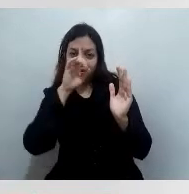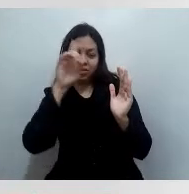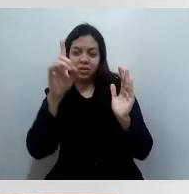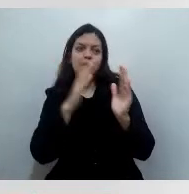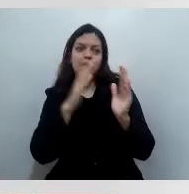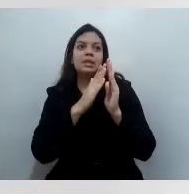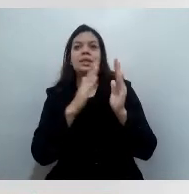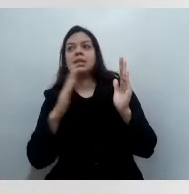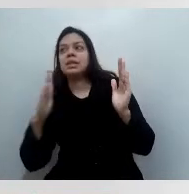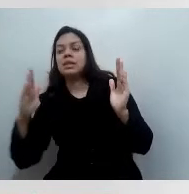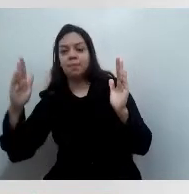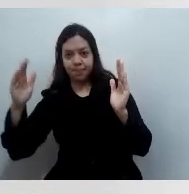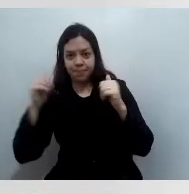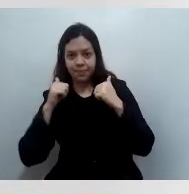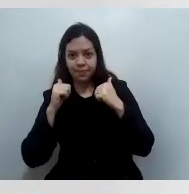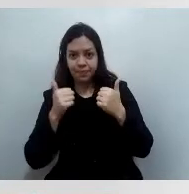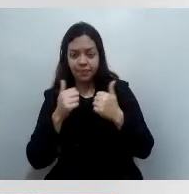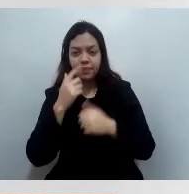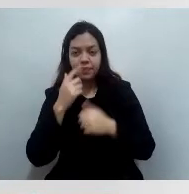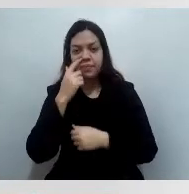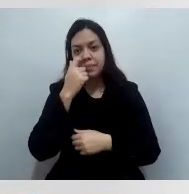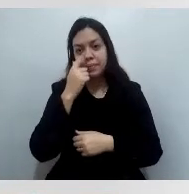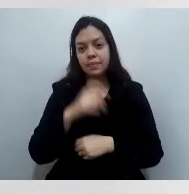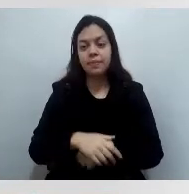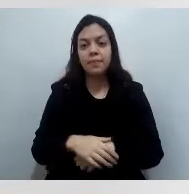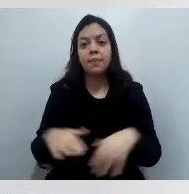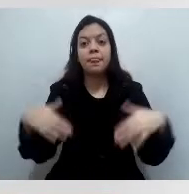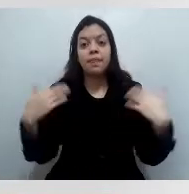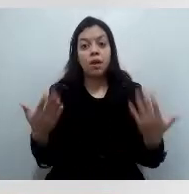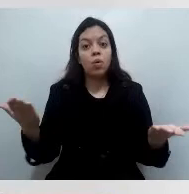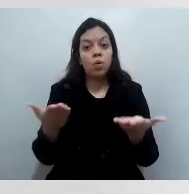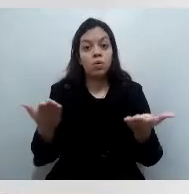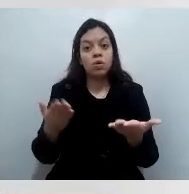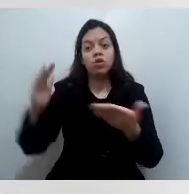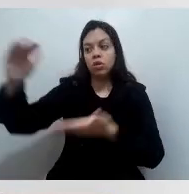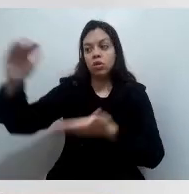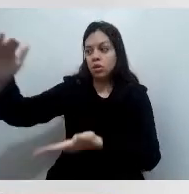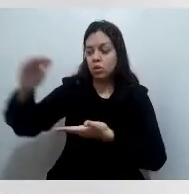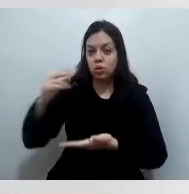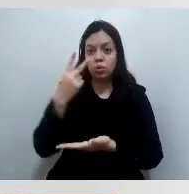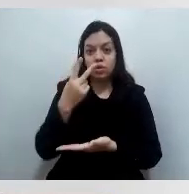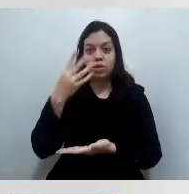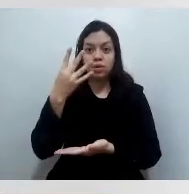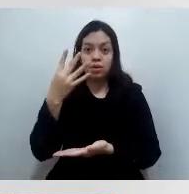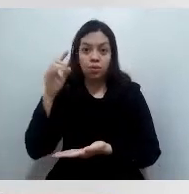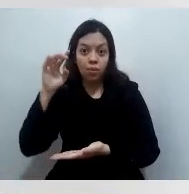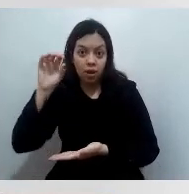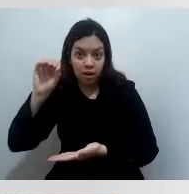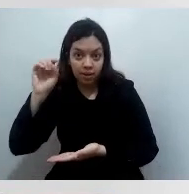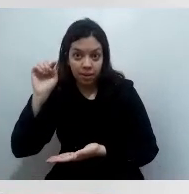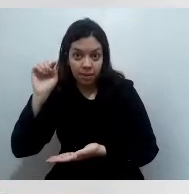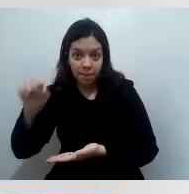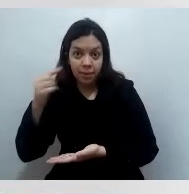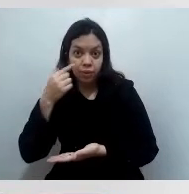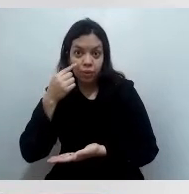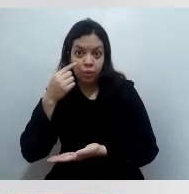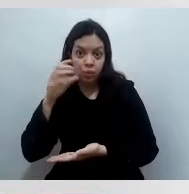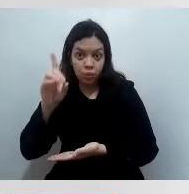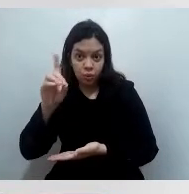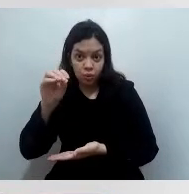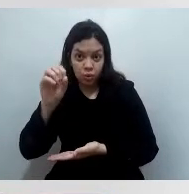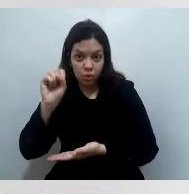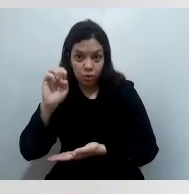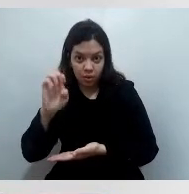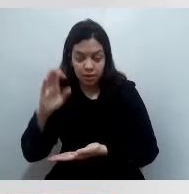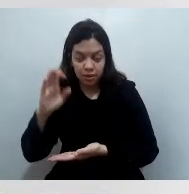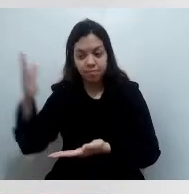que chegou a 240 mil doses, né? Hoje. Chegarão. Chegarão, né? Vamos aqui rezar e pedir em Deus